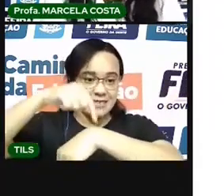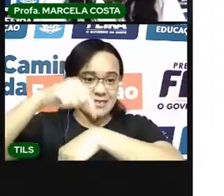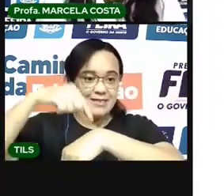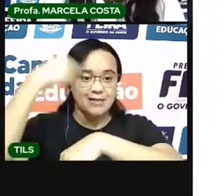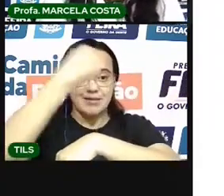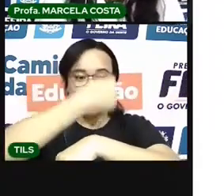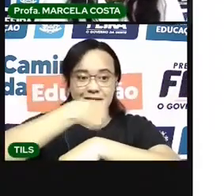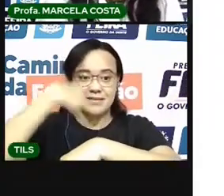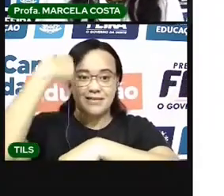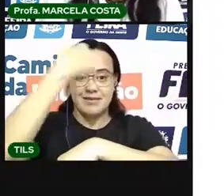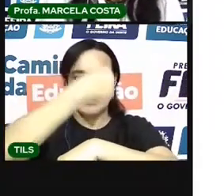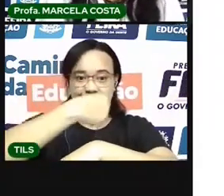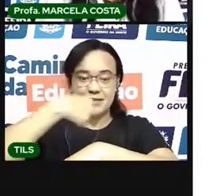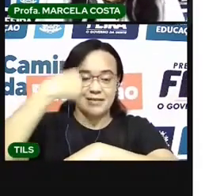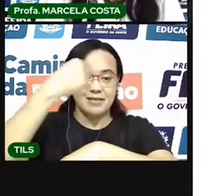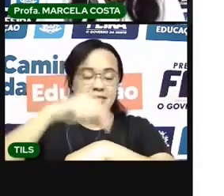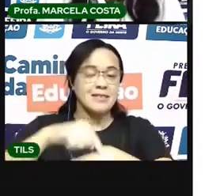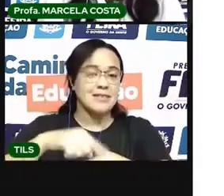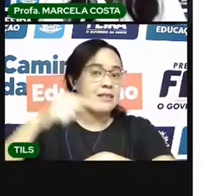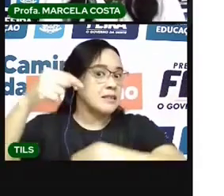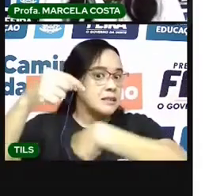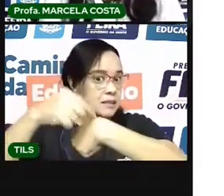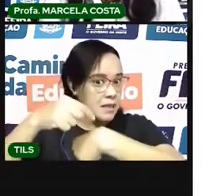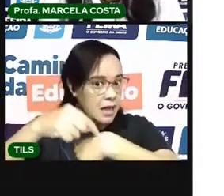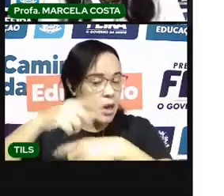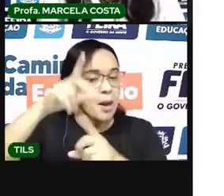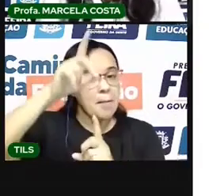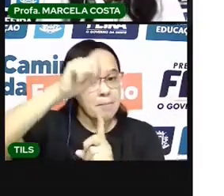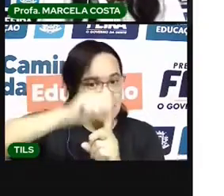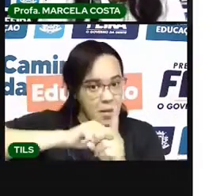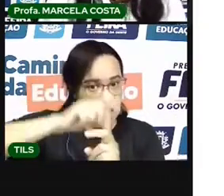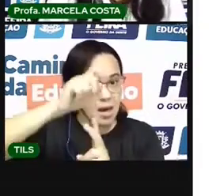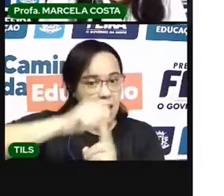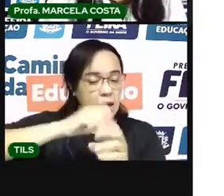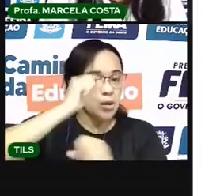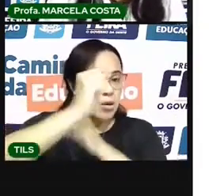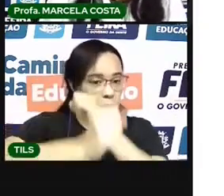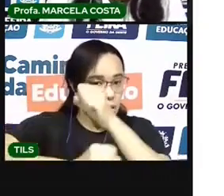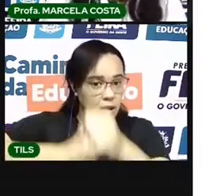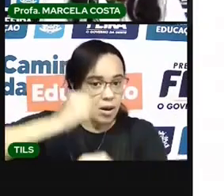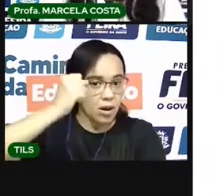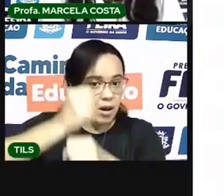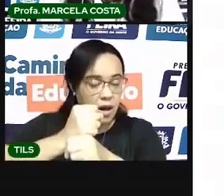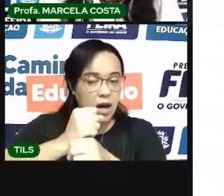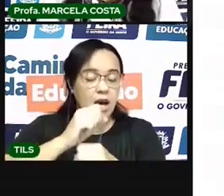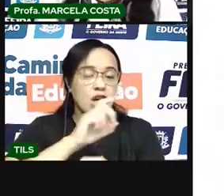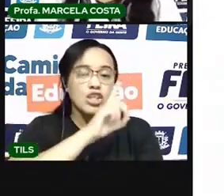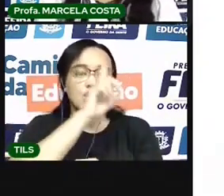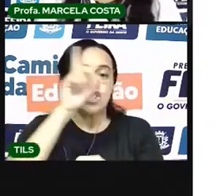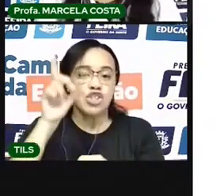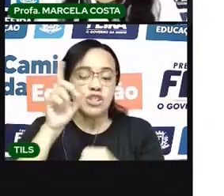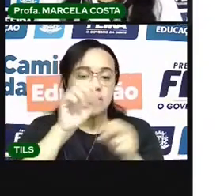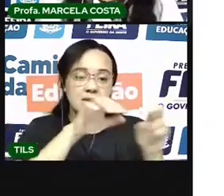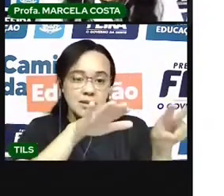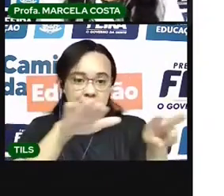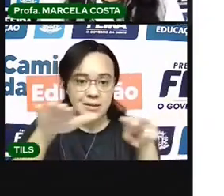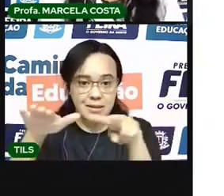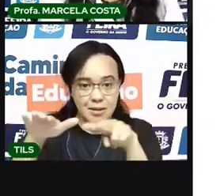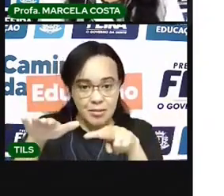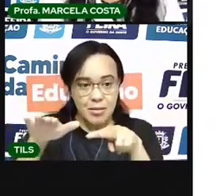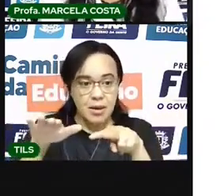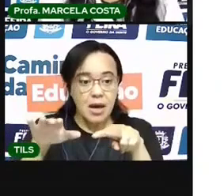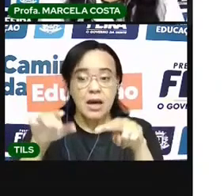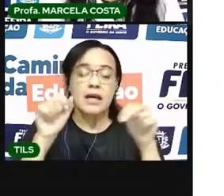o tempo em meses do ano, em dias de semana, em semanas, né?